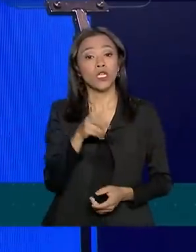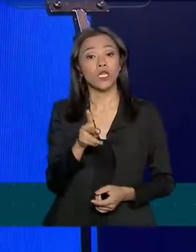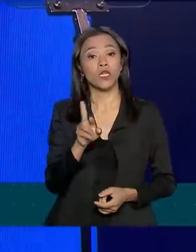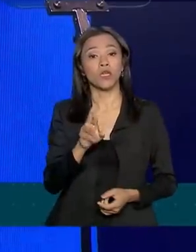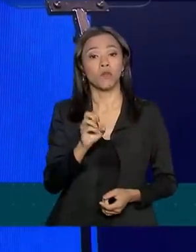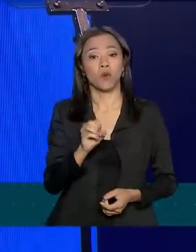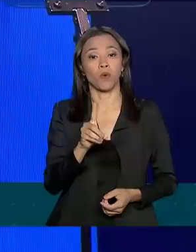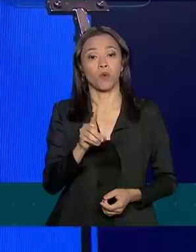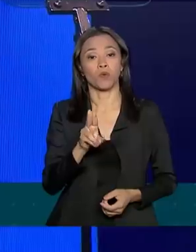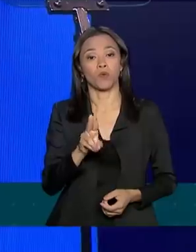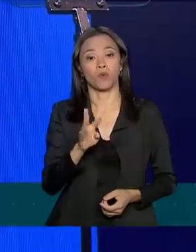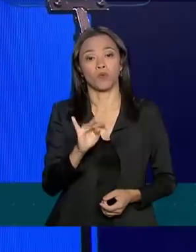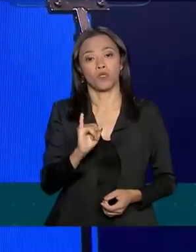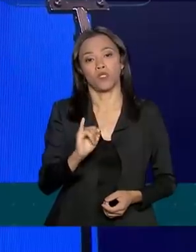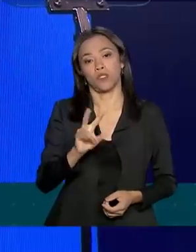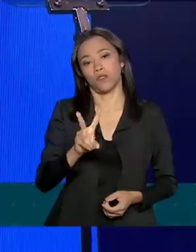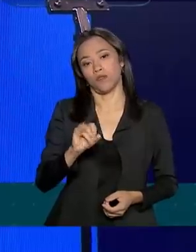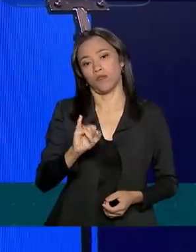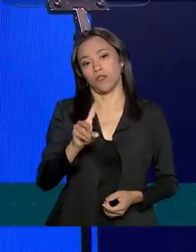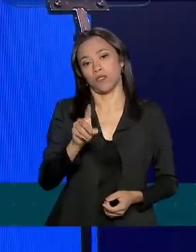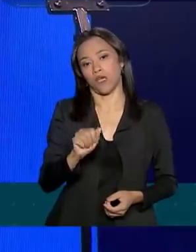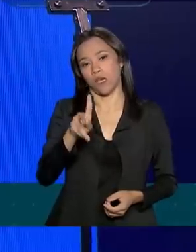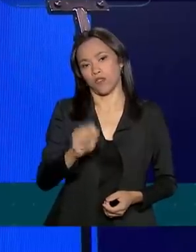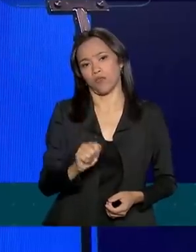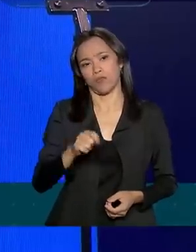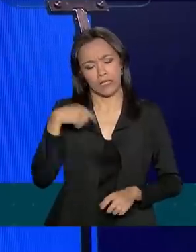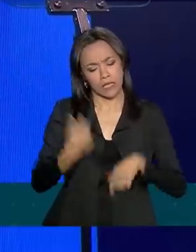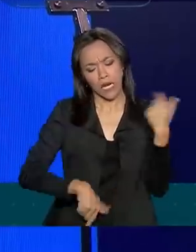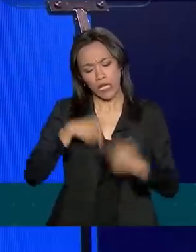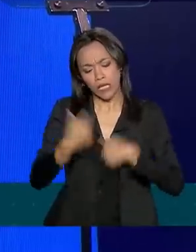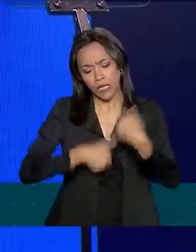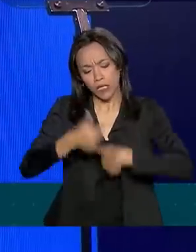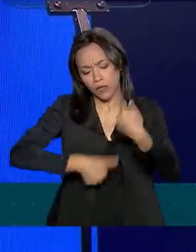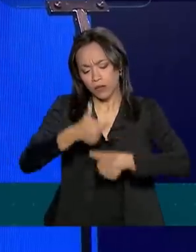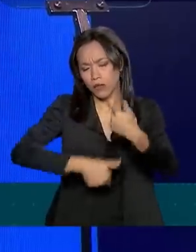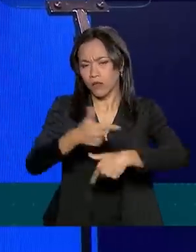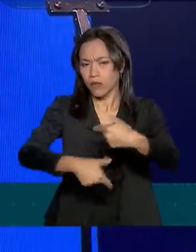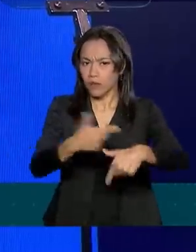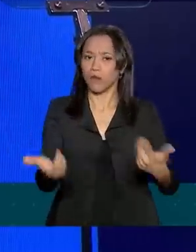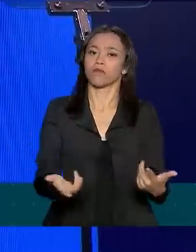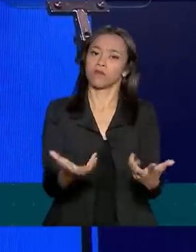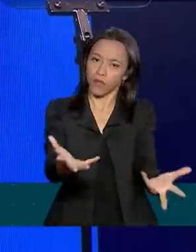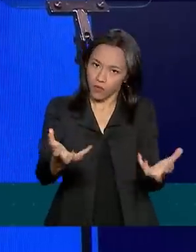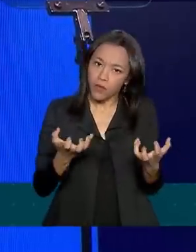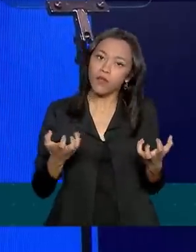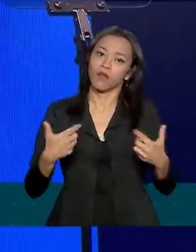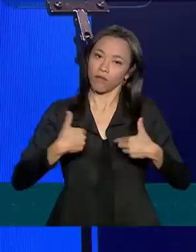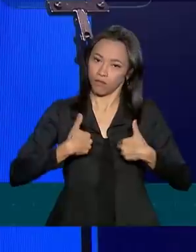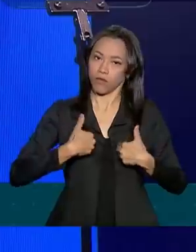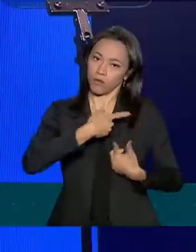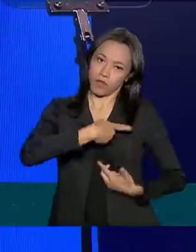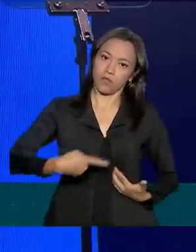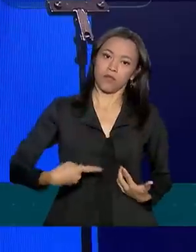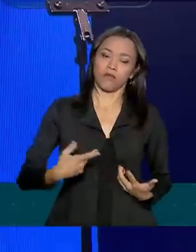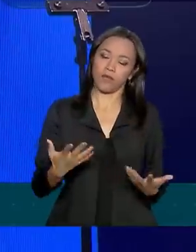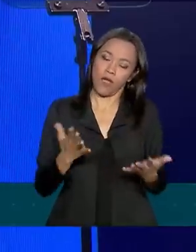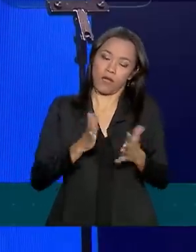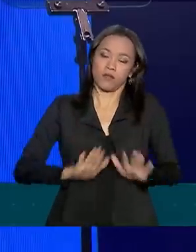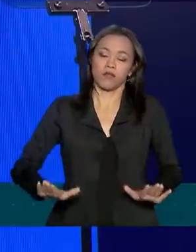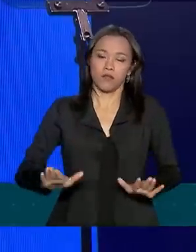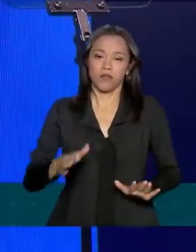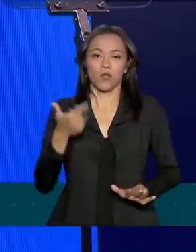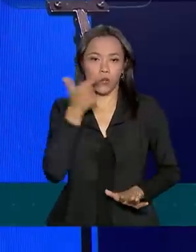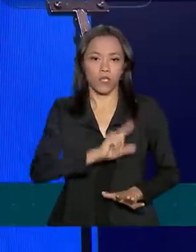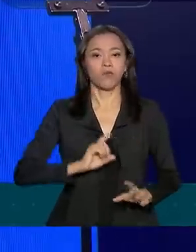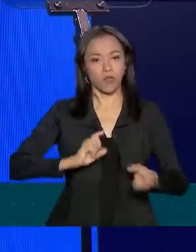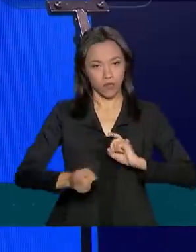realmente, a qual se destina a sua instituição. E, assim, estamos governando. Alguns